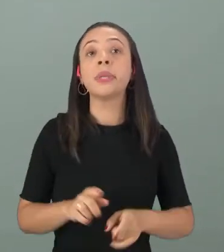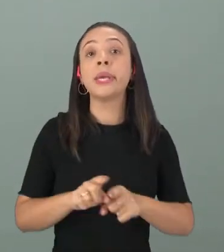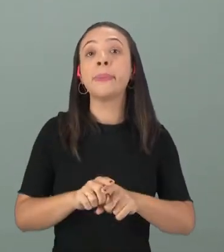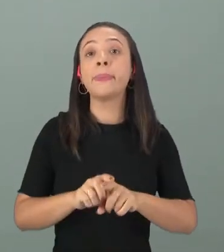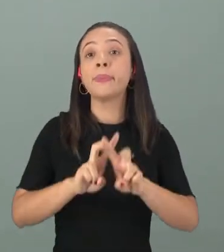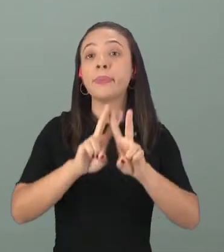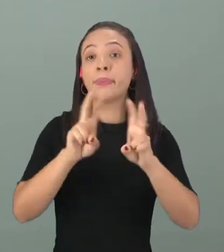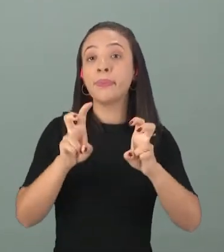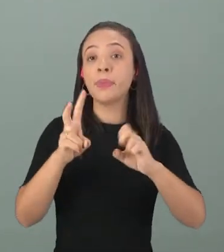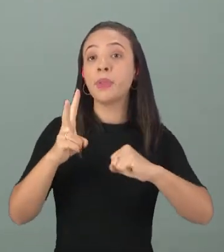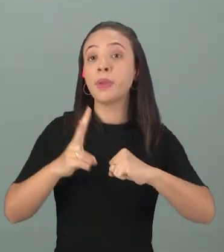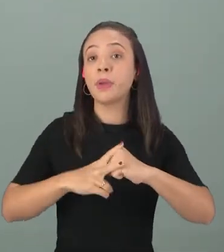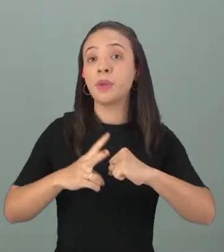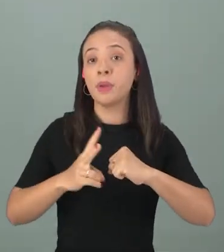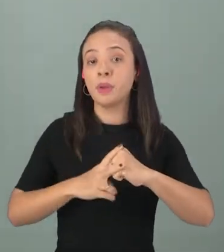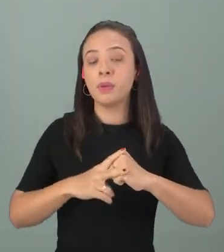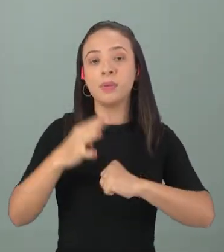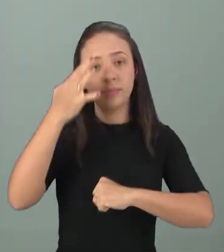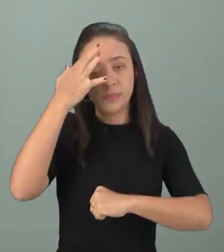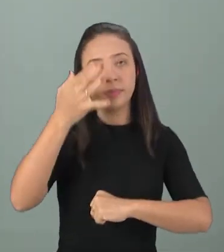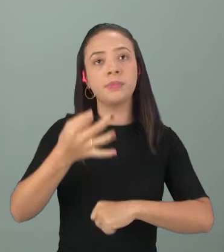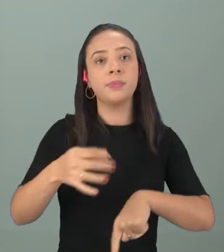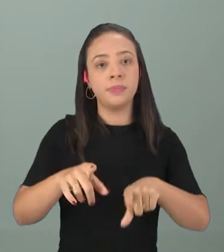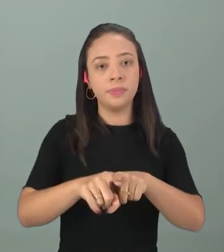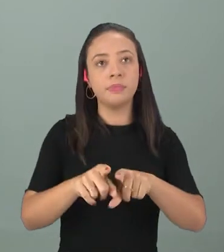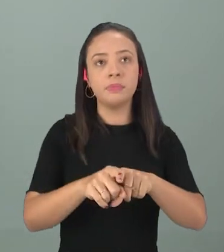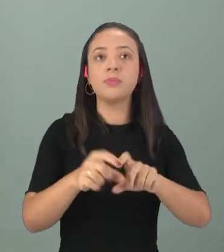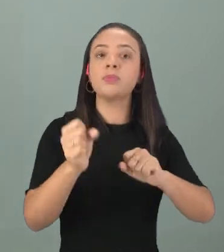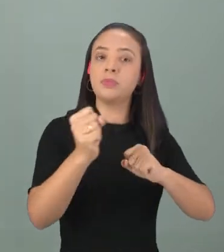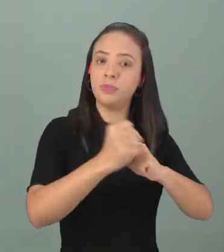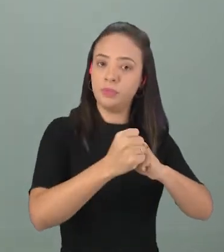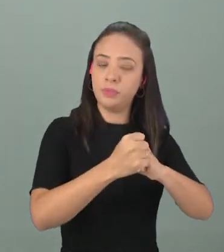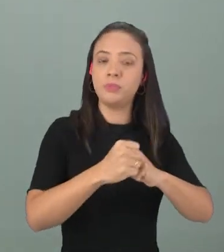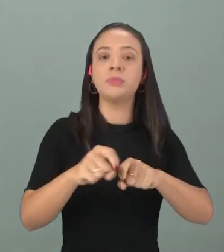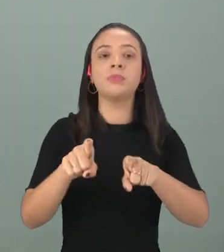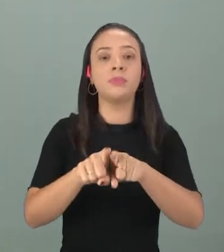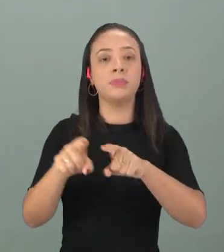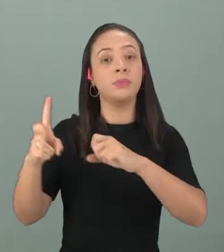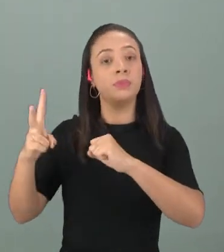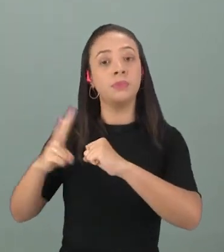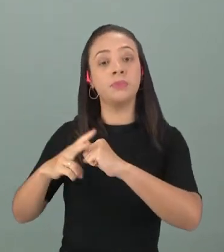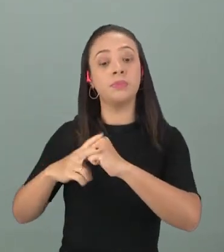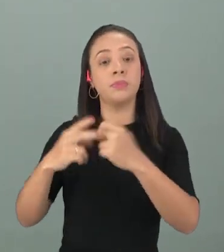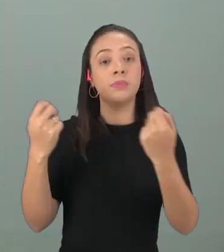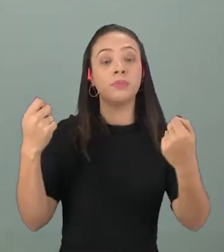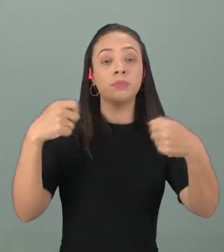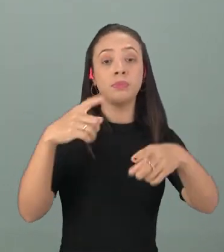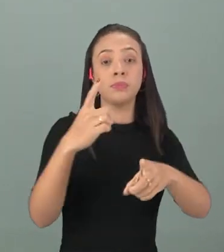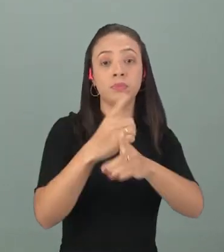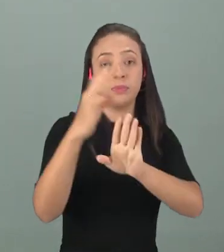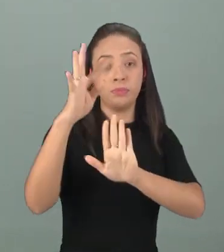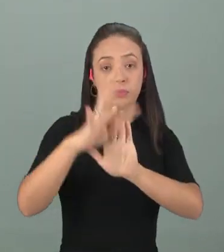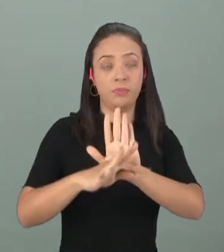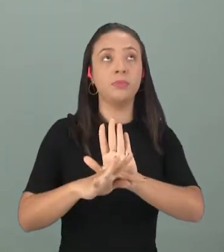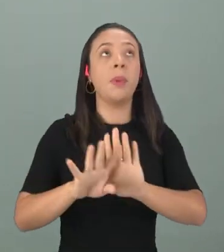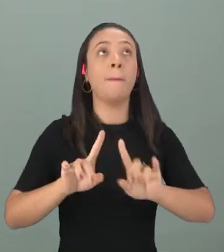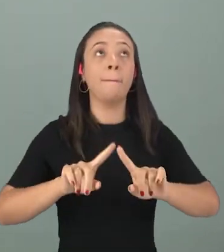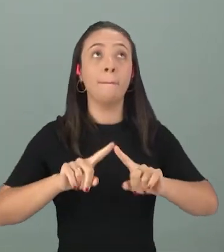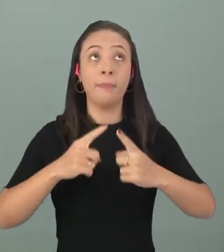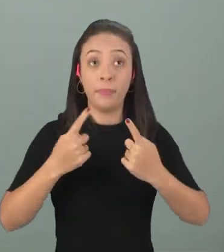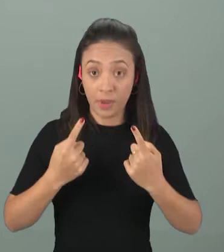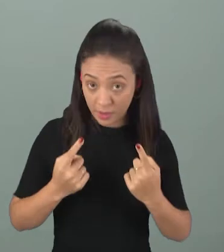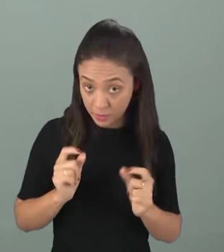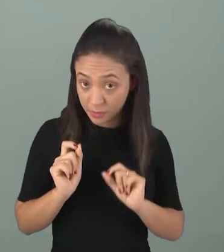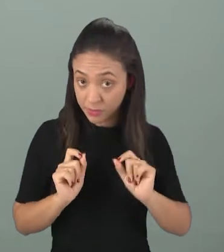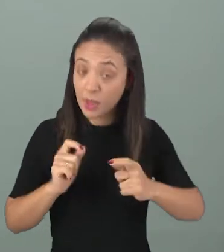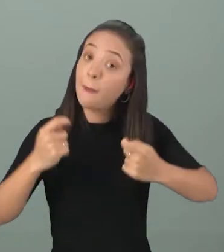verbo. Então, a gente vai entender um pouco mais sobre substantivos e verbos que a gente pode encontrar nos textos. Mas, para isso,